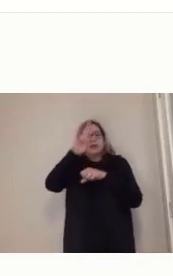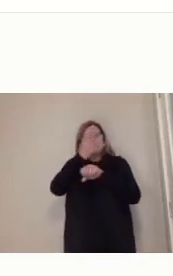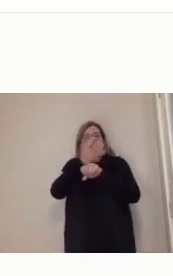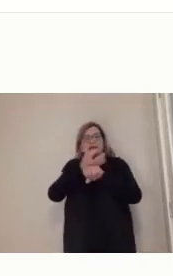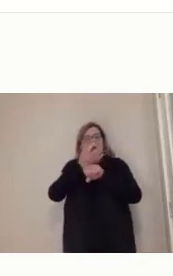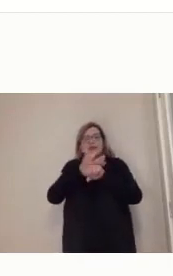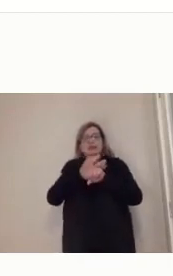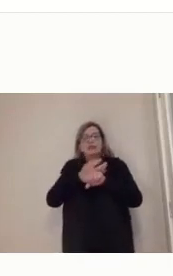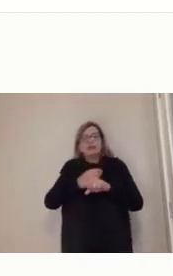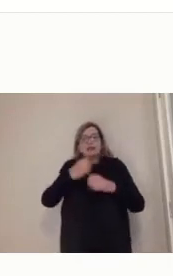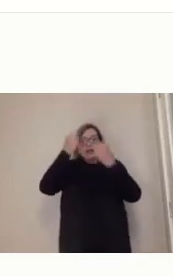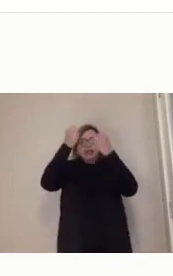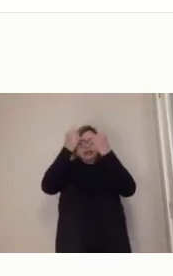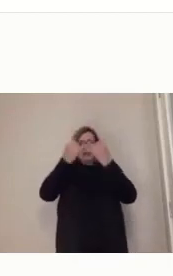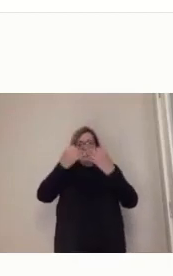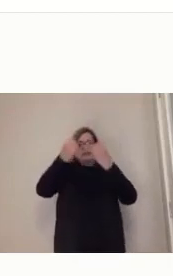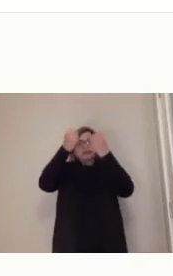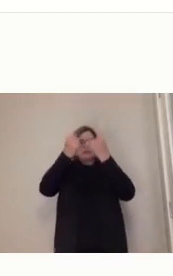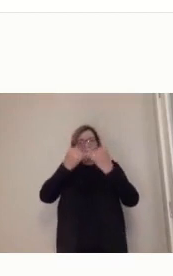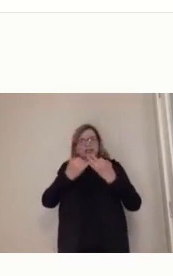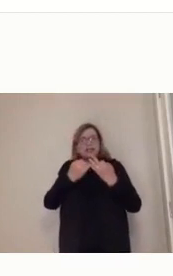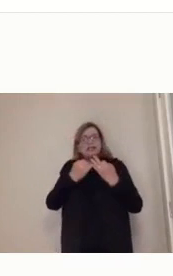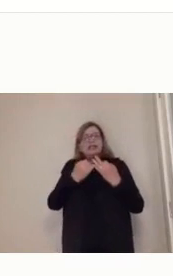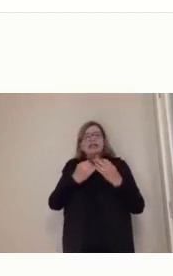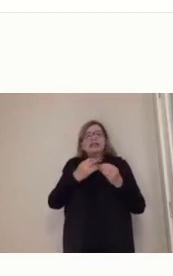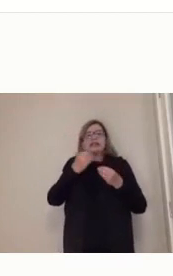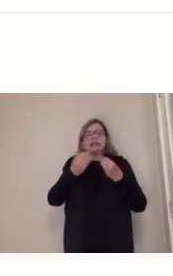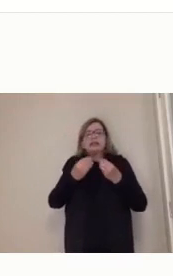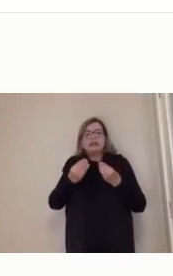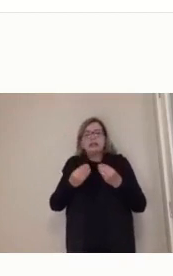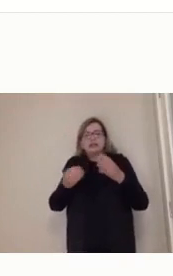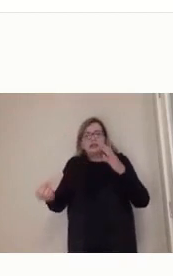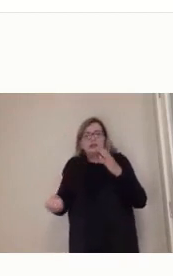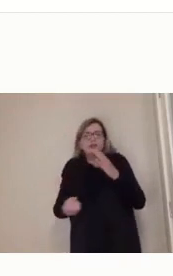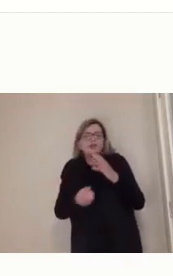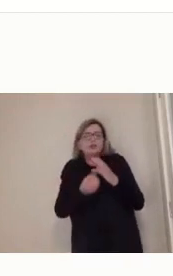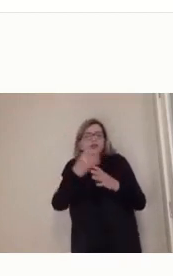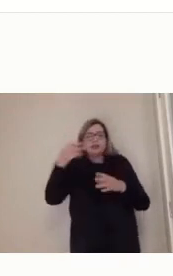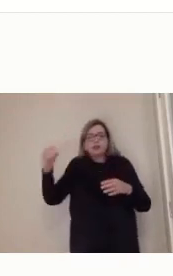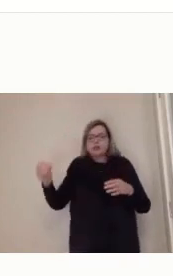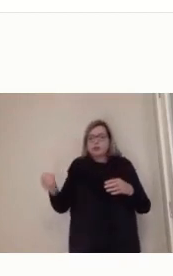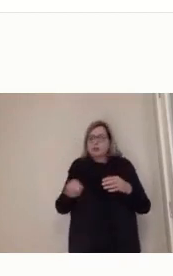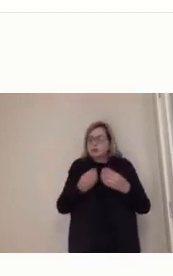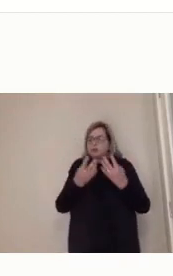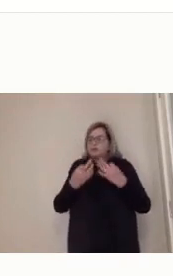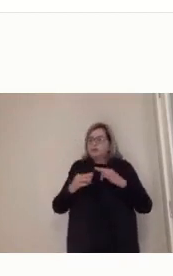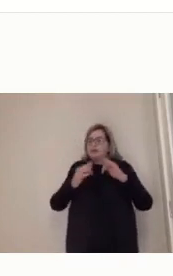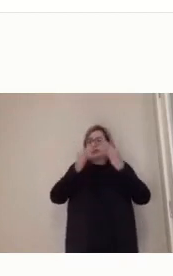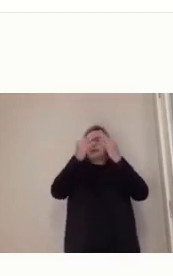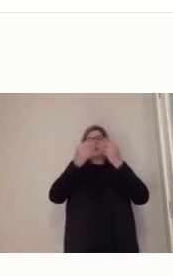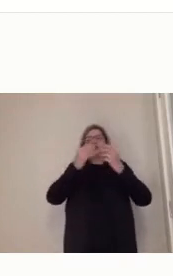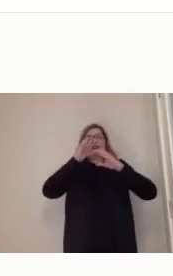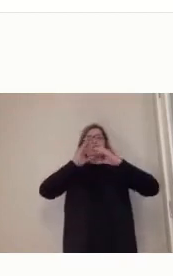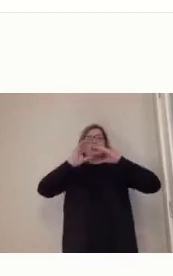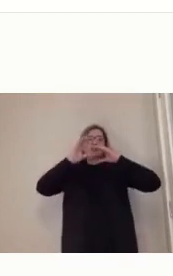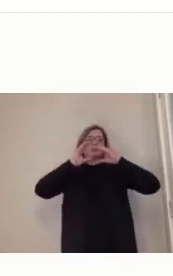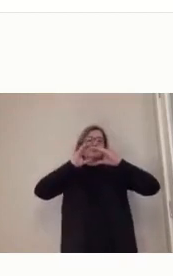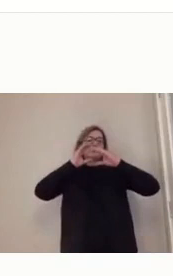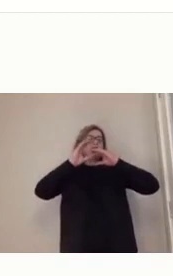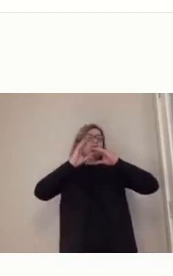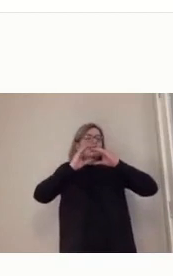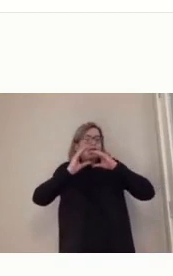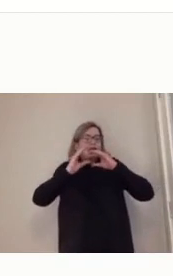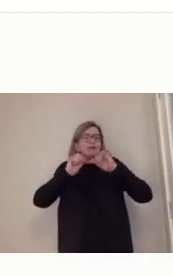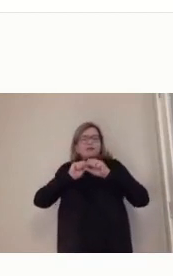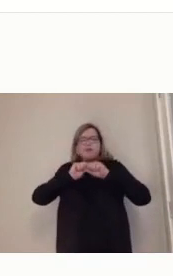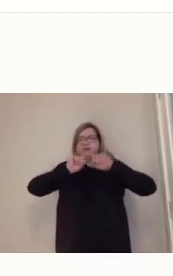comunicação caracterizado pelo seu alcance global, integração de todos os meios de comunicação e interatividade potencial está